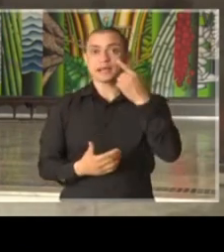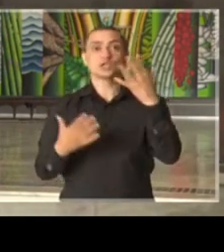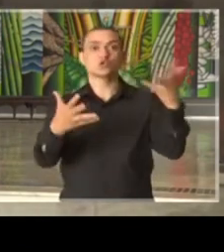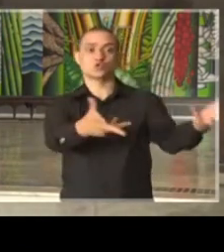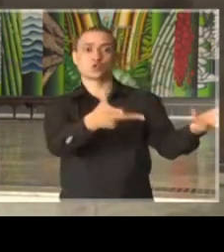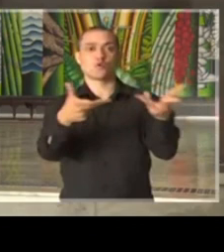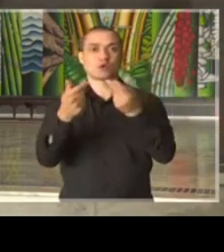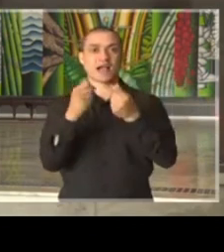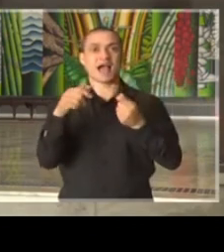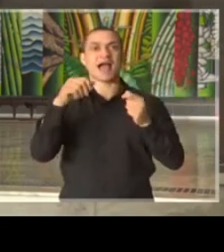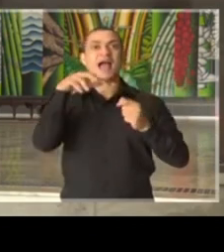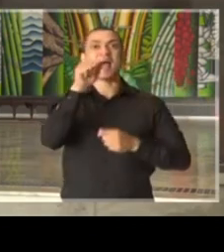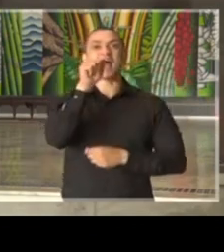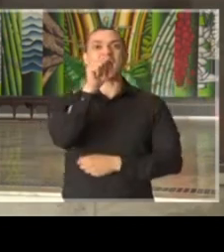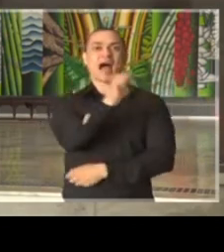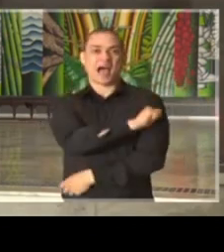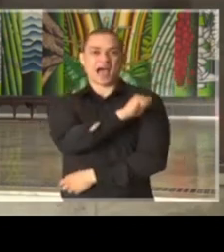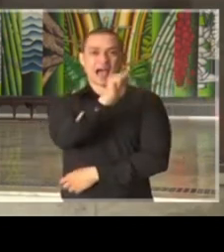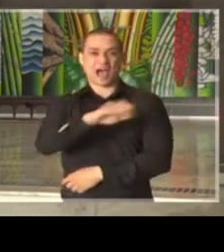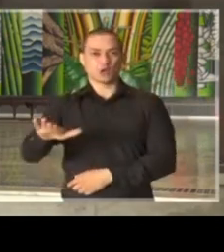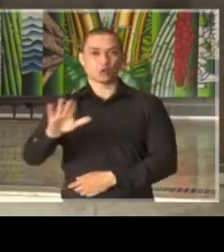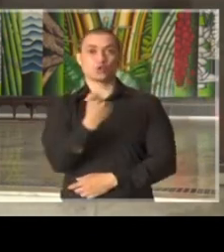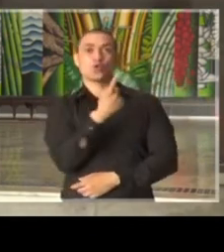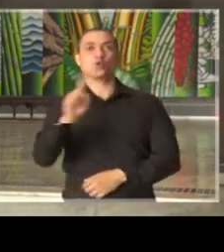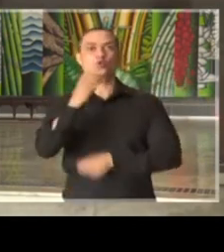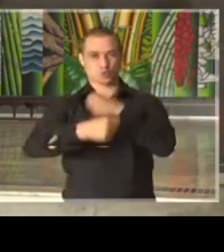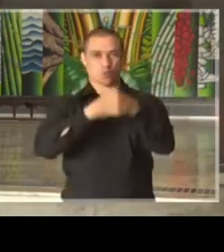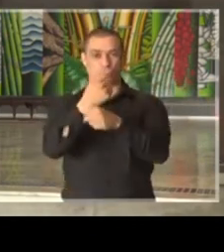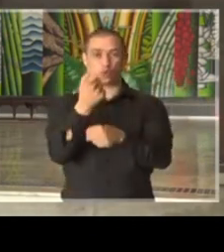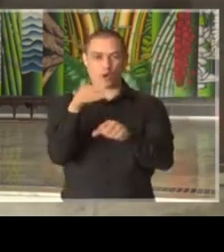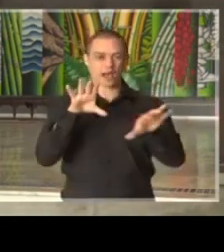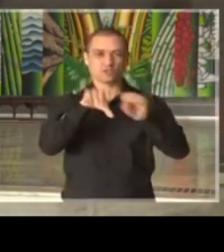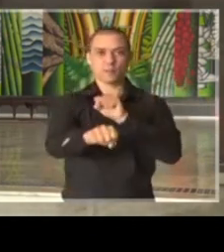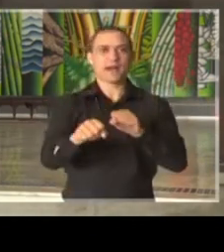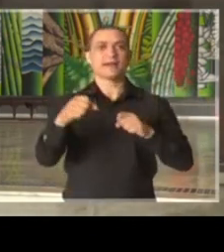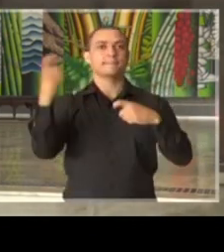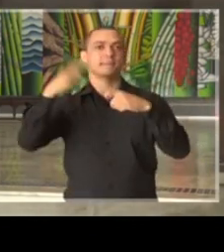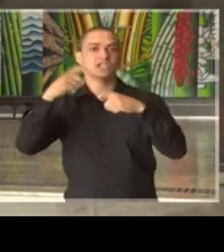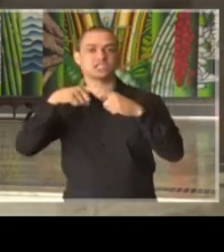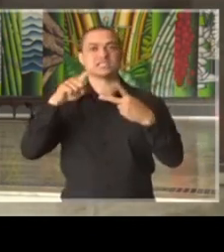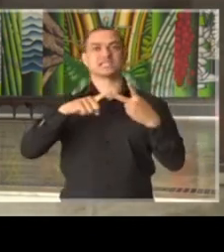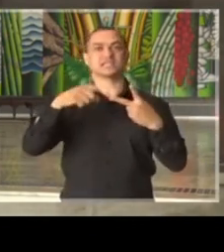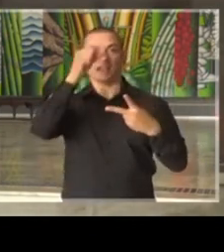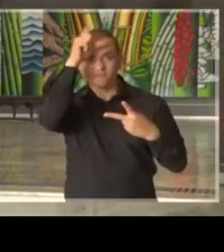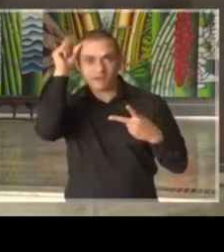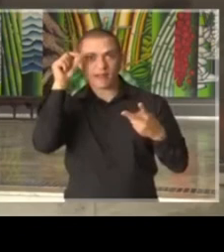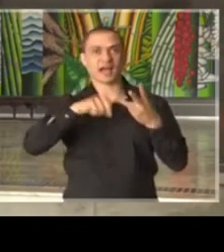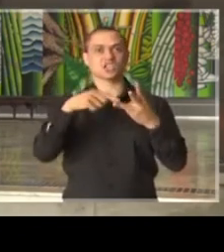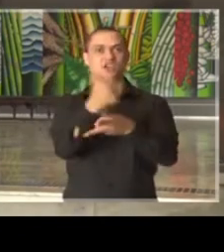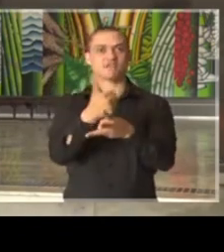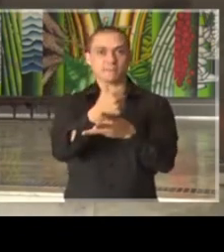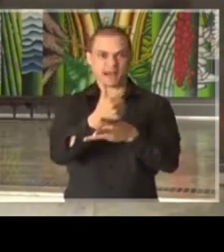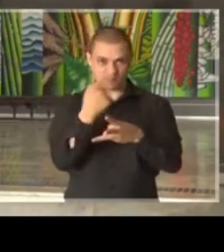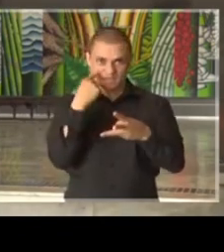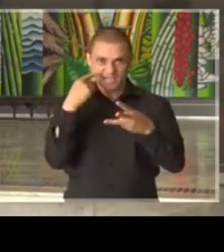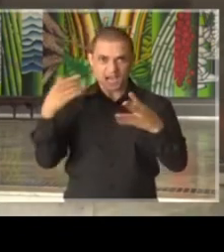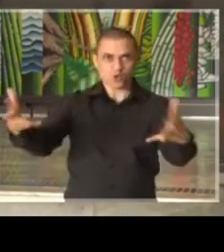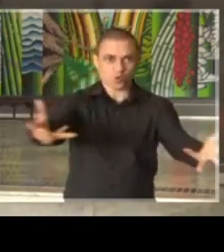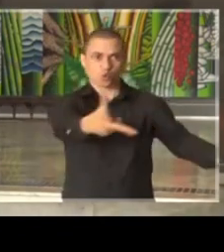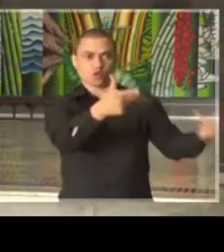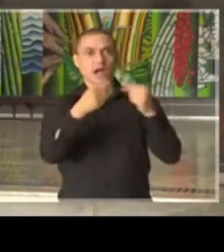últimos anos da área da saúde, como medicina, farmácia, enfermagem, para ajudar na demanda